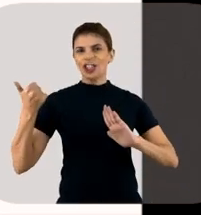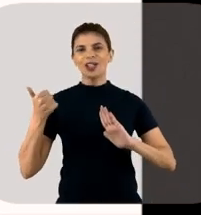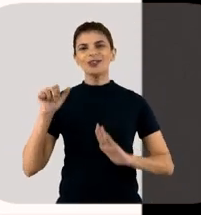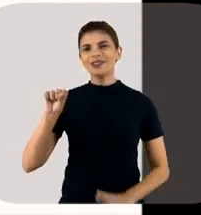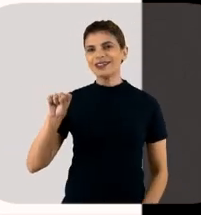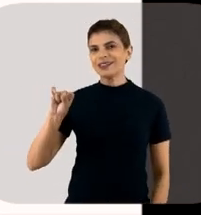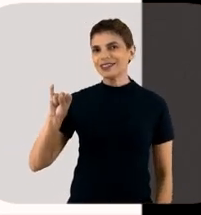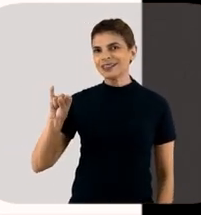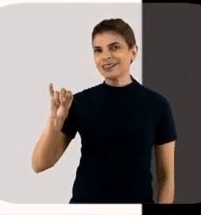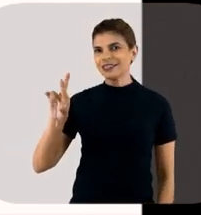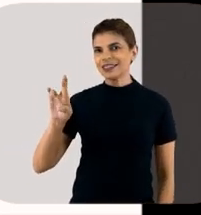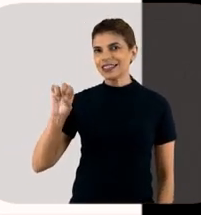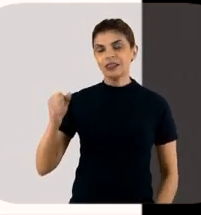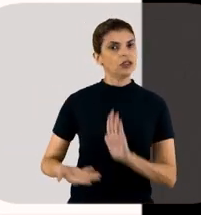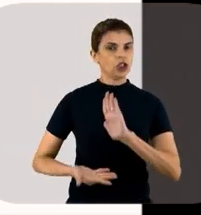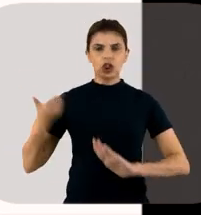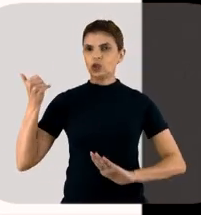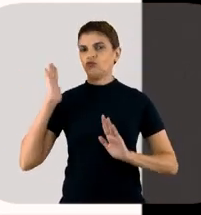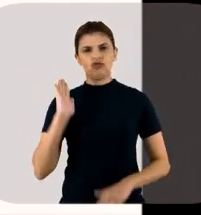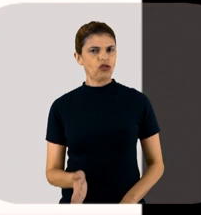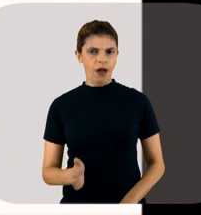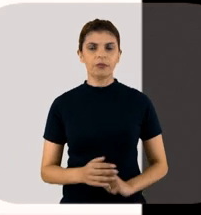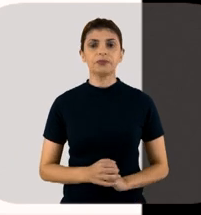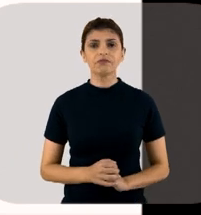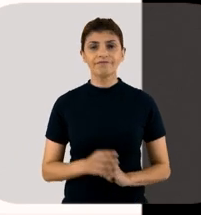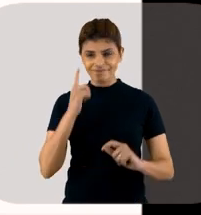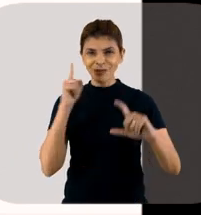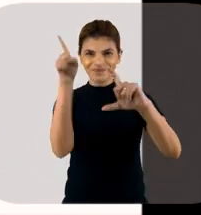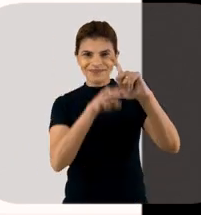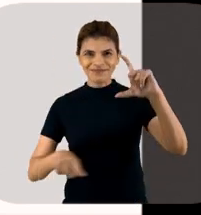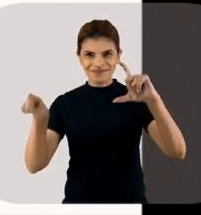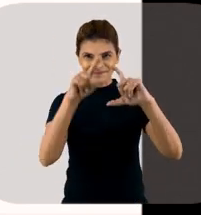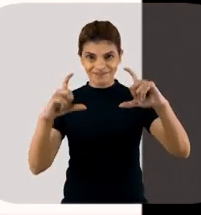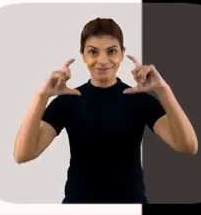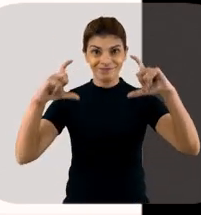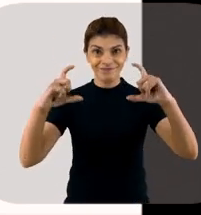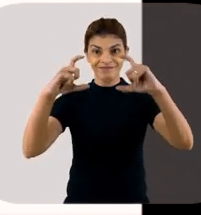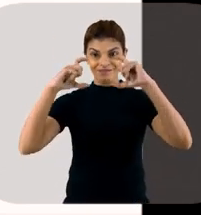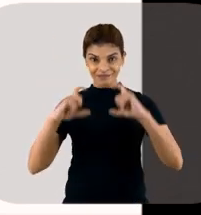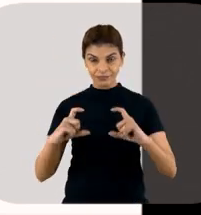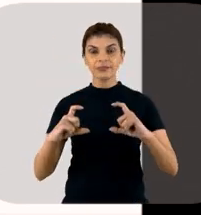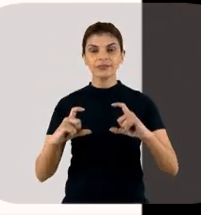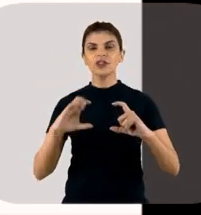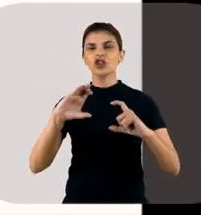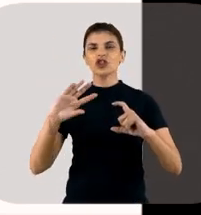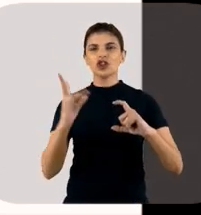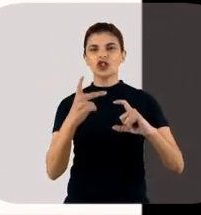tiraram a questão SIRS. Aqui é o primeiro ponto, eu acredito,